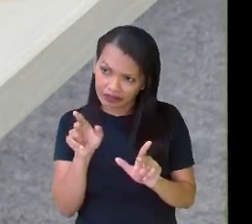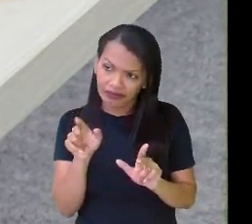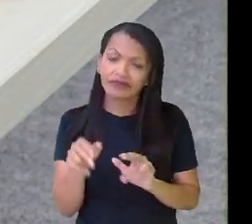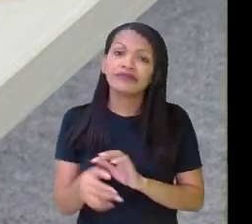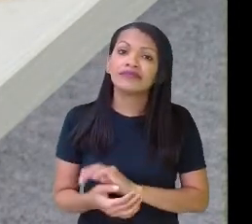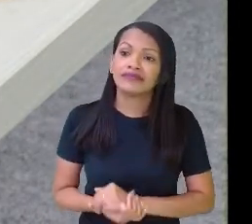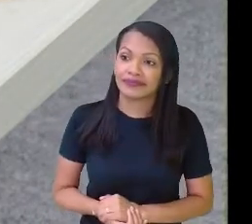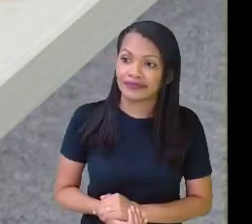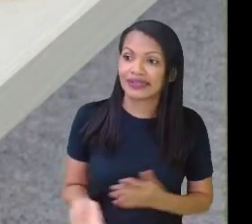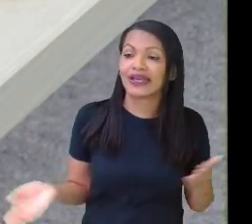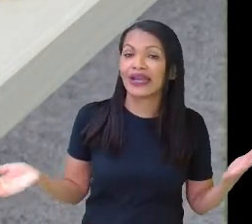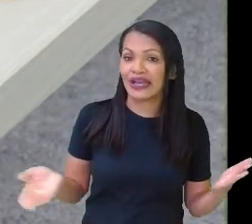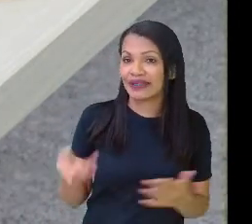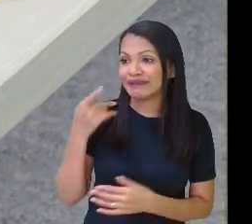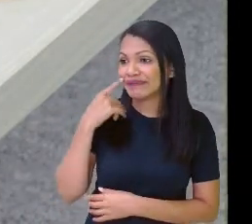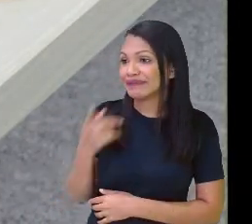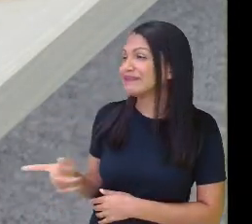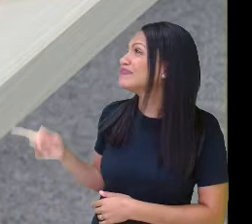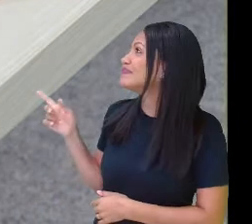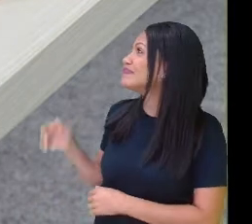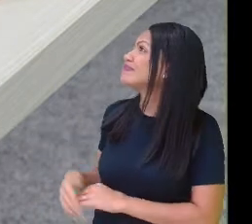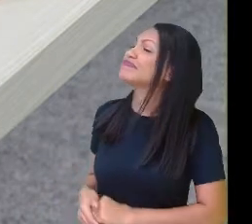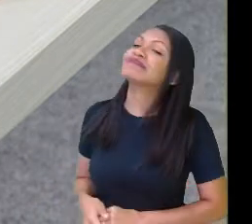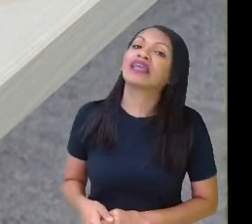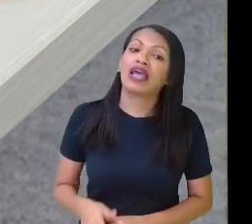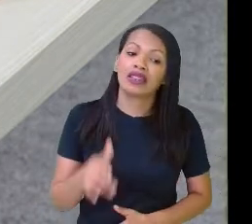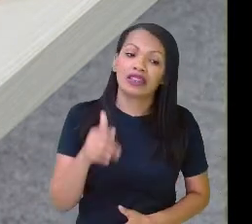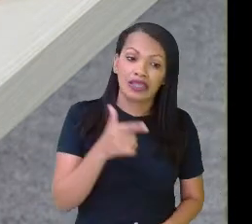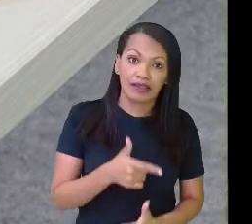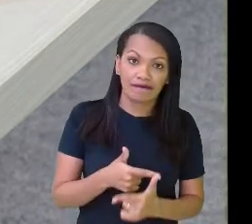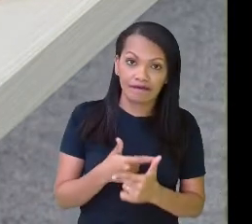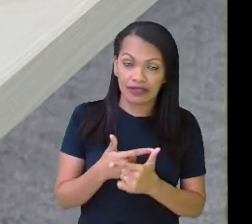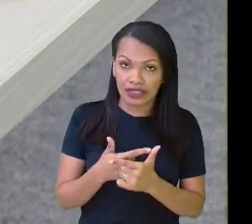Opa! Agora, estão divididos.